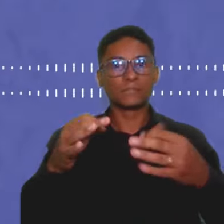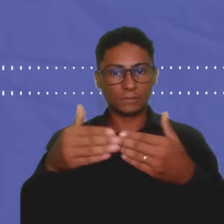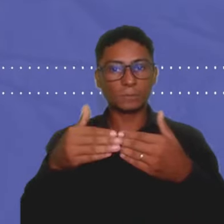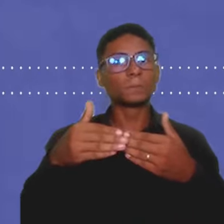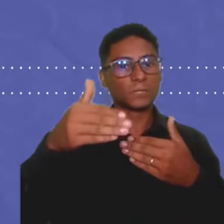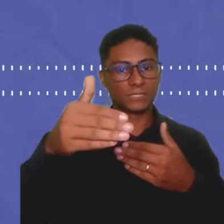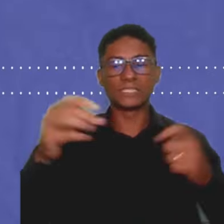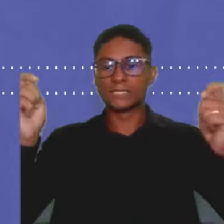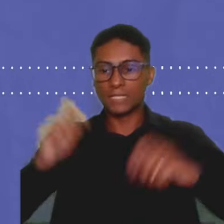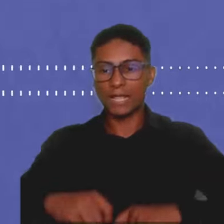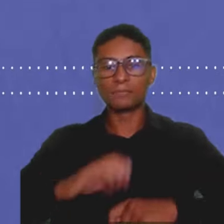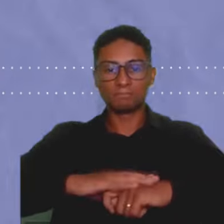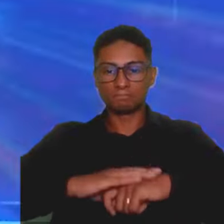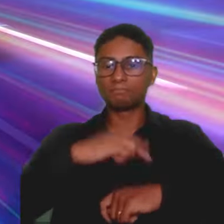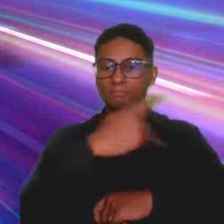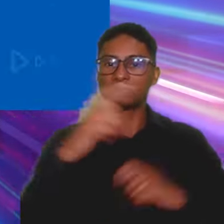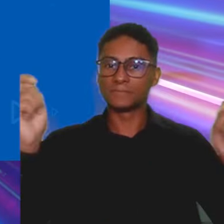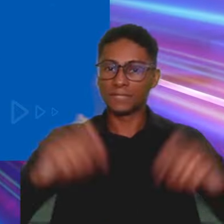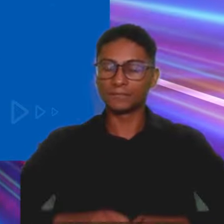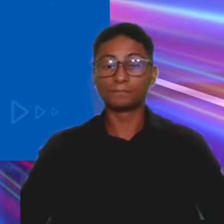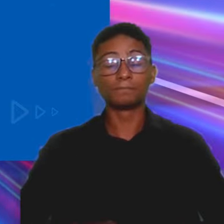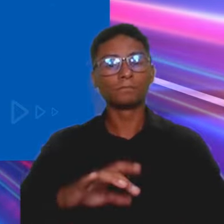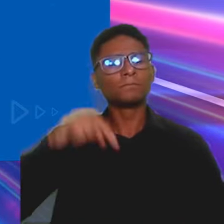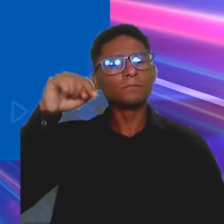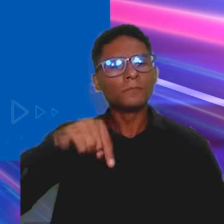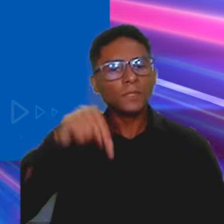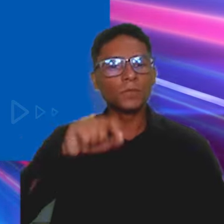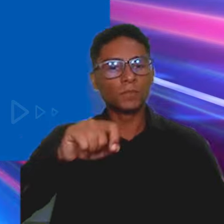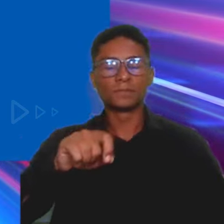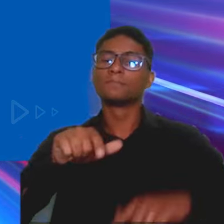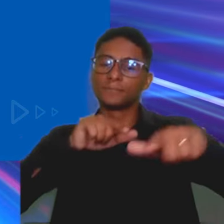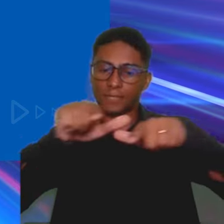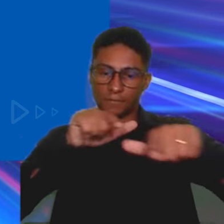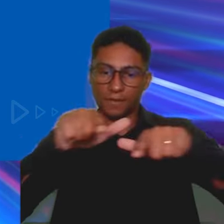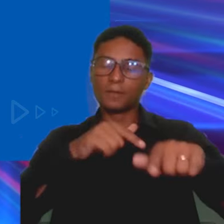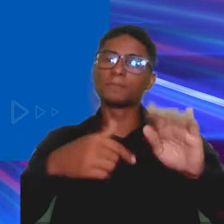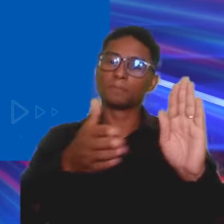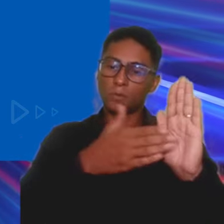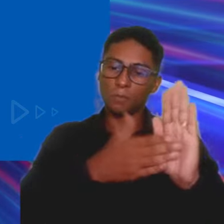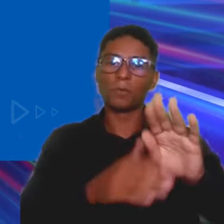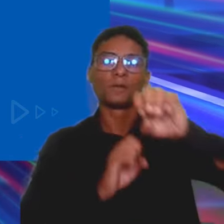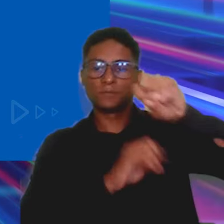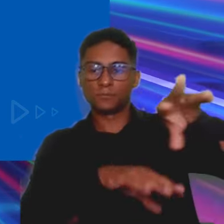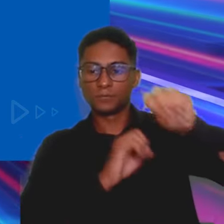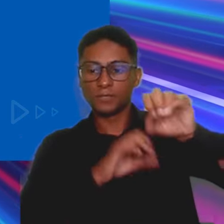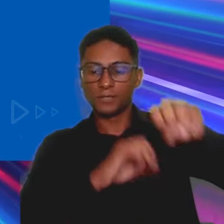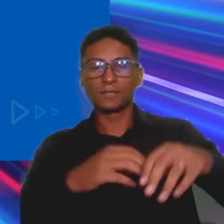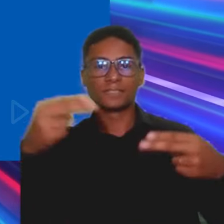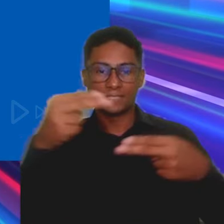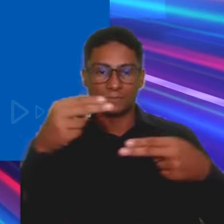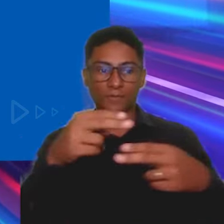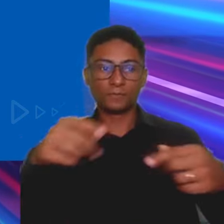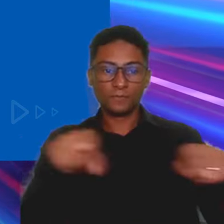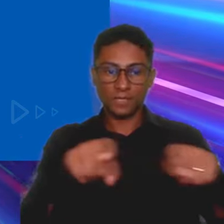de maneira pró-ativa e autônoma. Só que aqui, além de todo esse trabalho, de toda a proposta da educação empreendedora do Sebrae, a